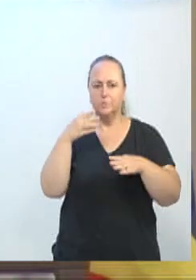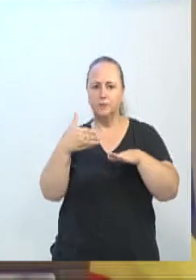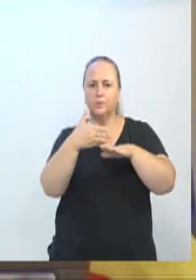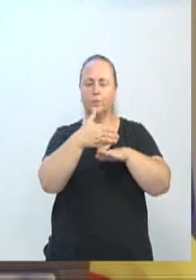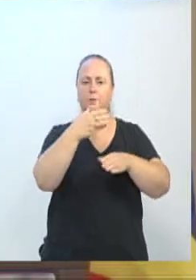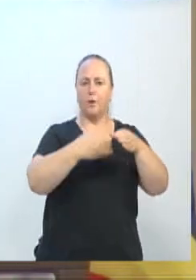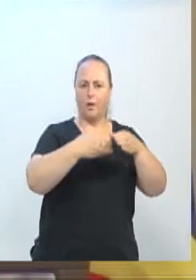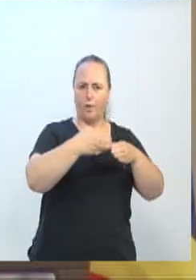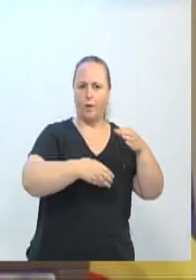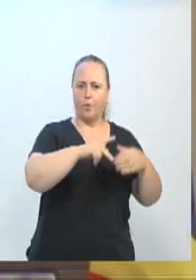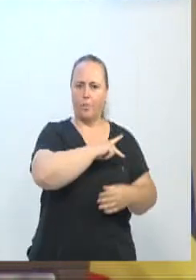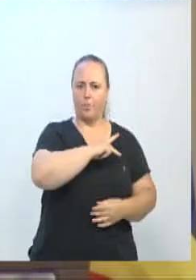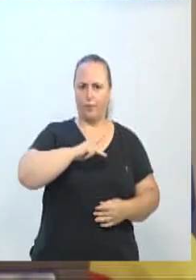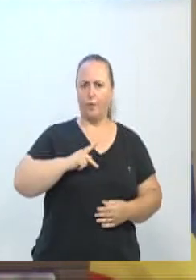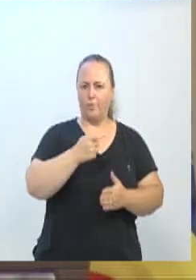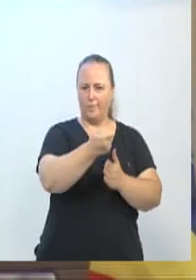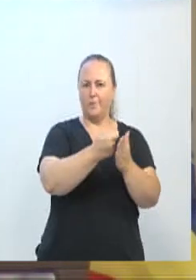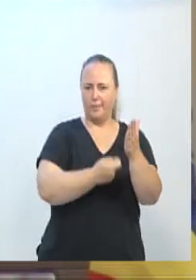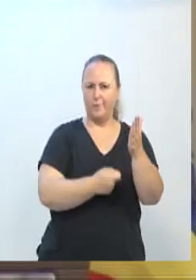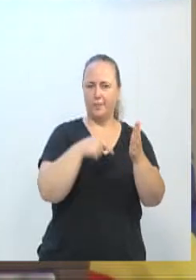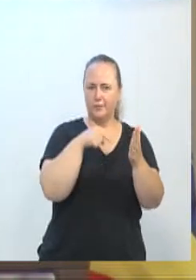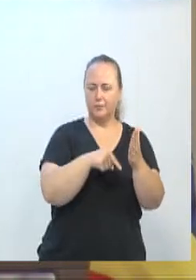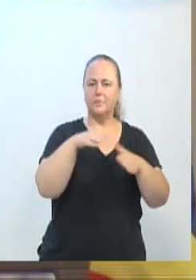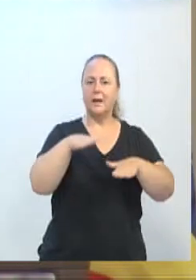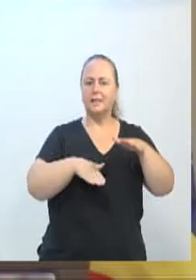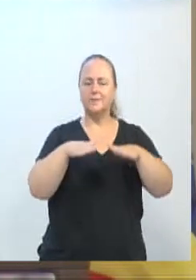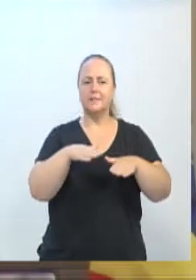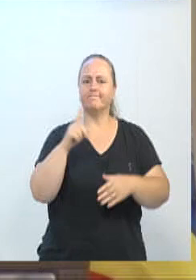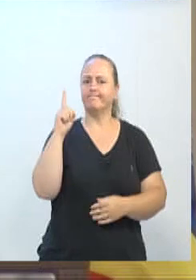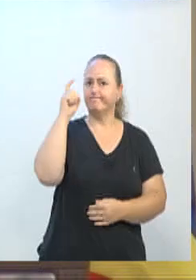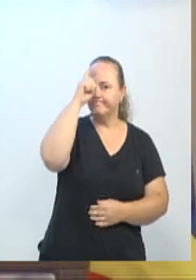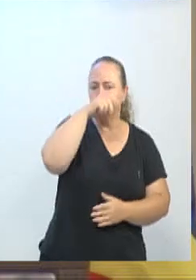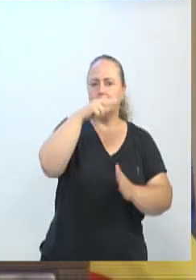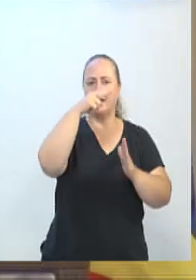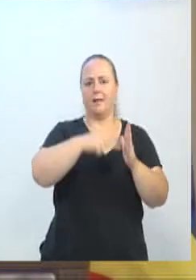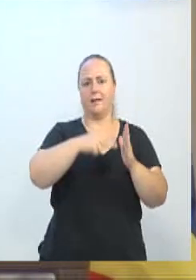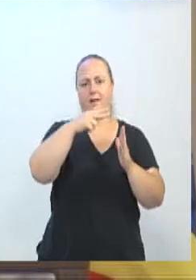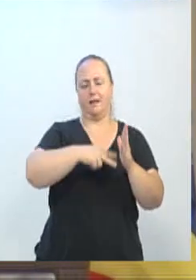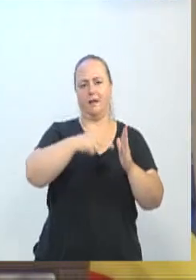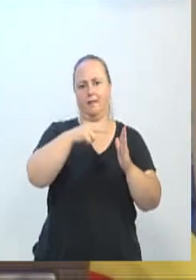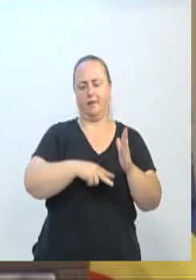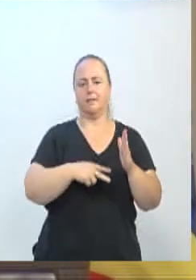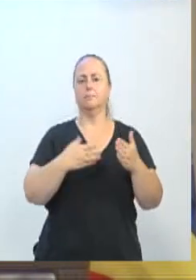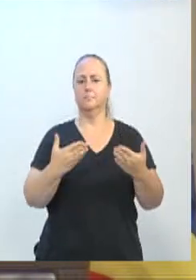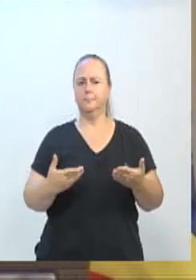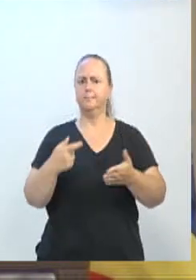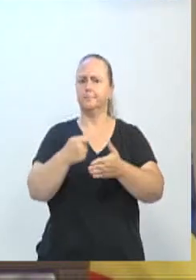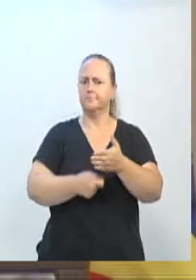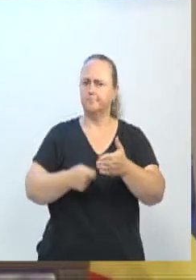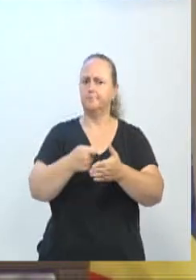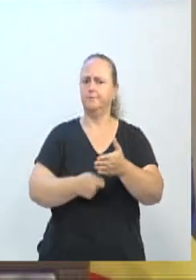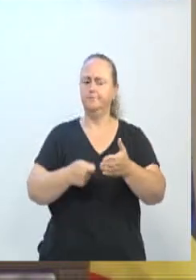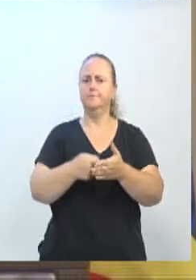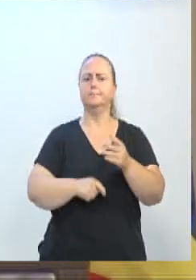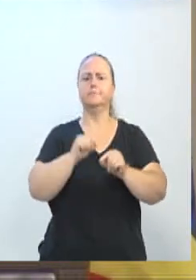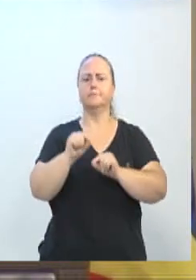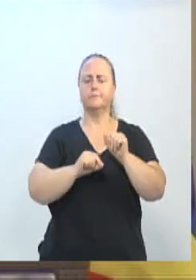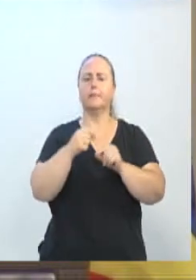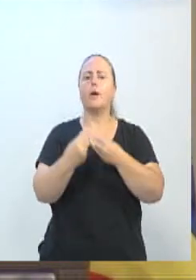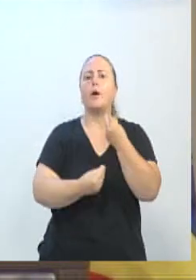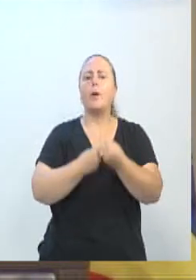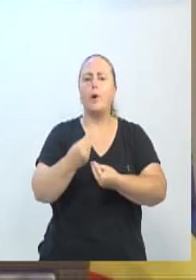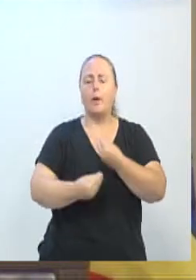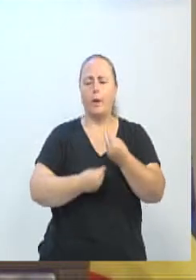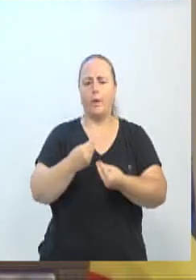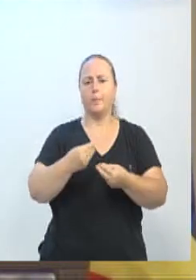públicos, vereador Maurício, eles têm a dificuldade na realização da leitura e eles vêm lutando para que possam ter os concursos públicos em